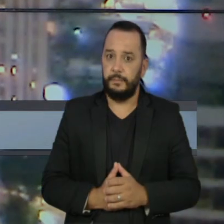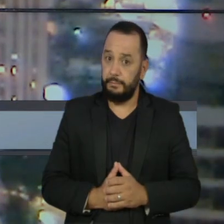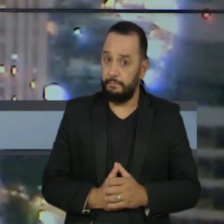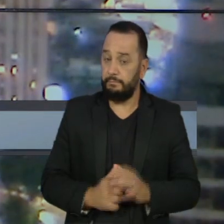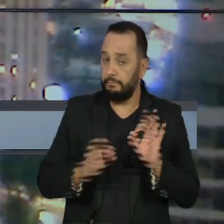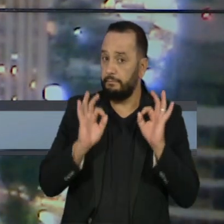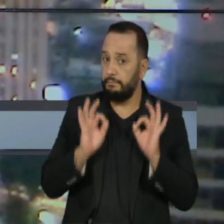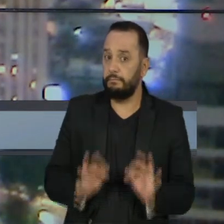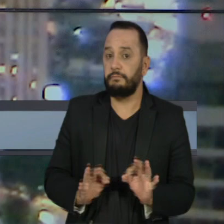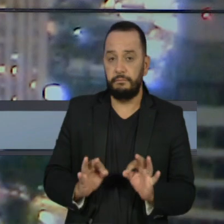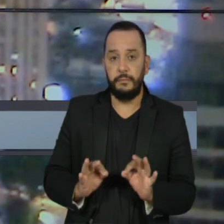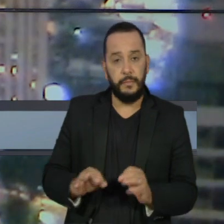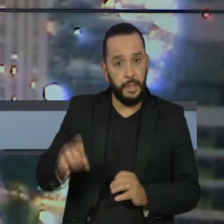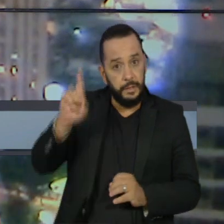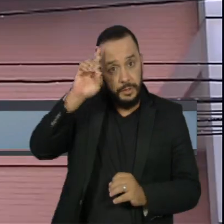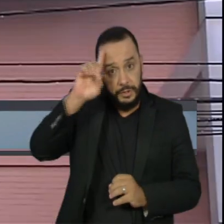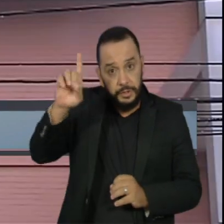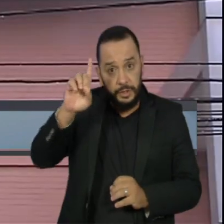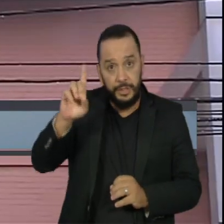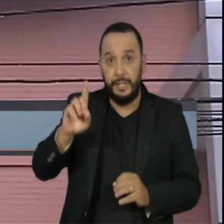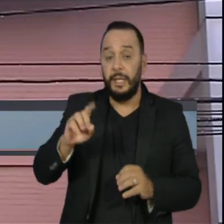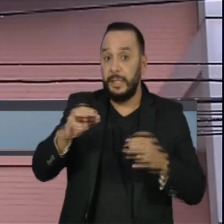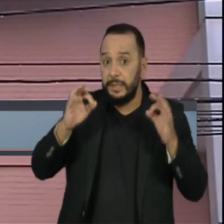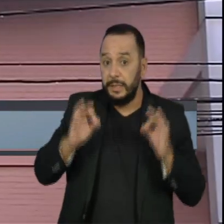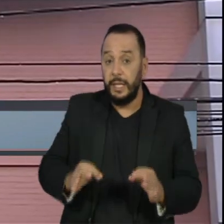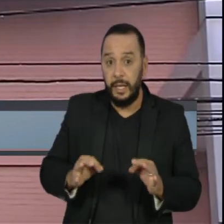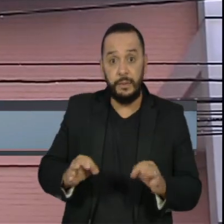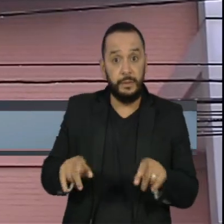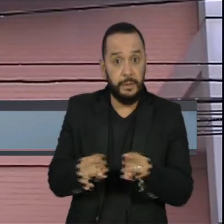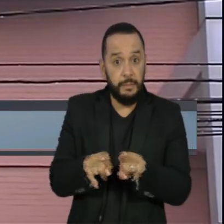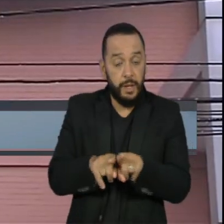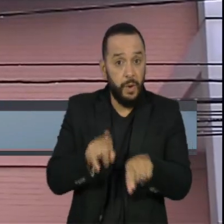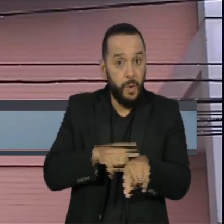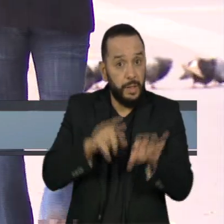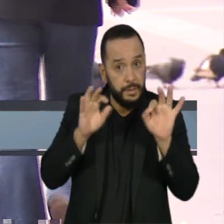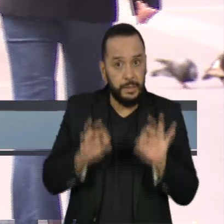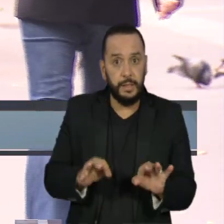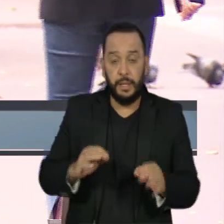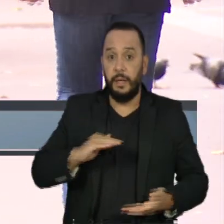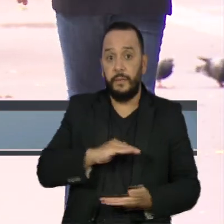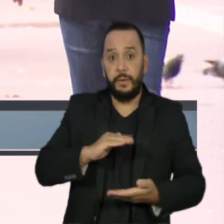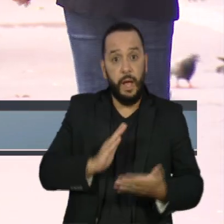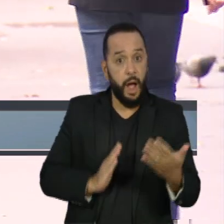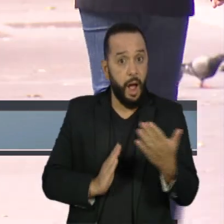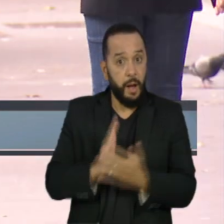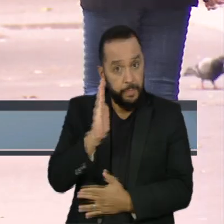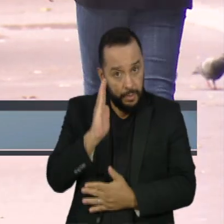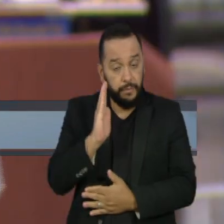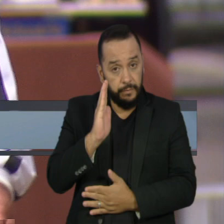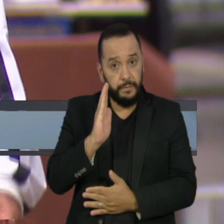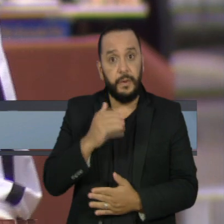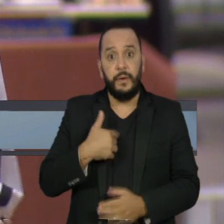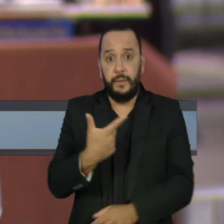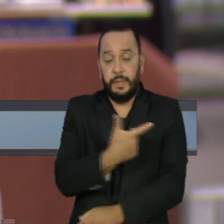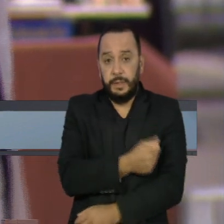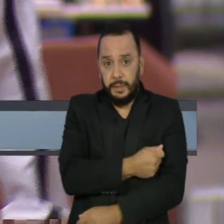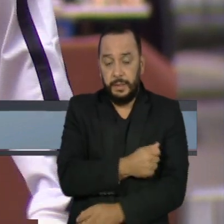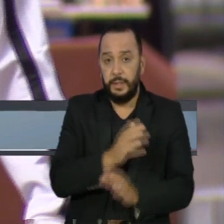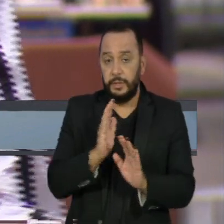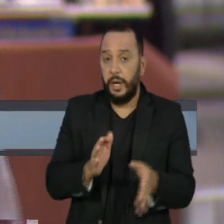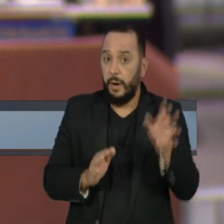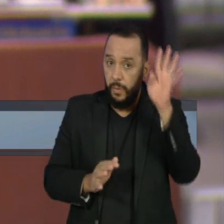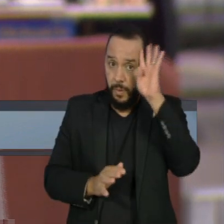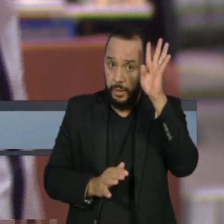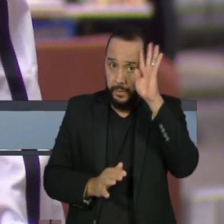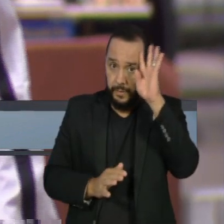Definidos o dia D e a hora H, se a Anvisa aprovar o uso emergencial das vacinas, início da imunização no Brasil começa na próxima quarta